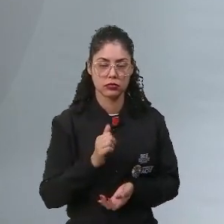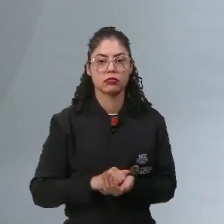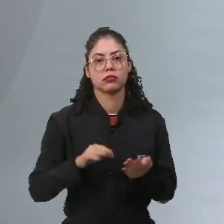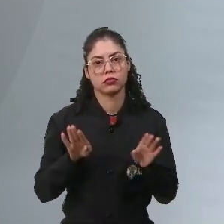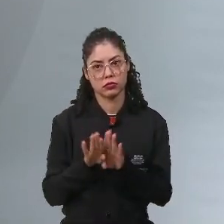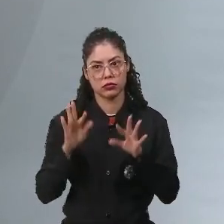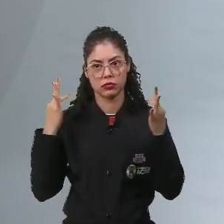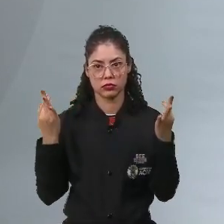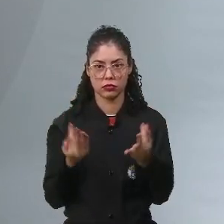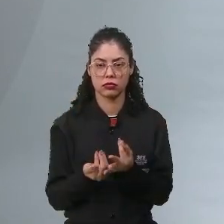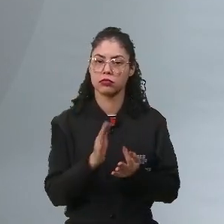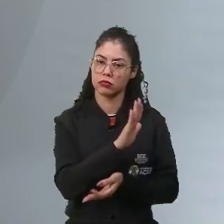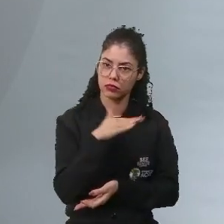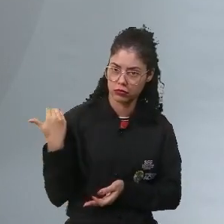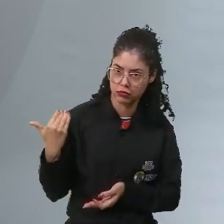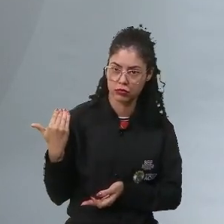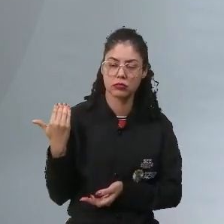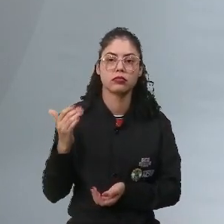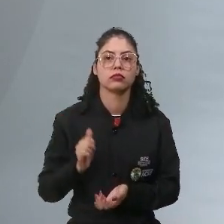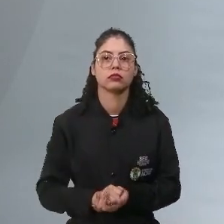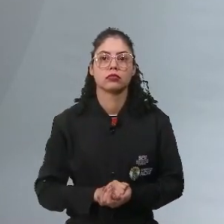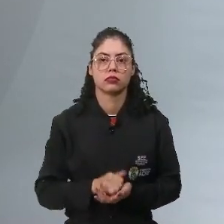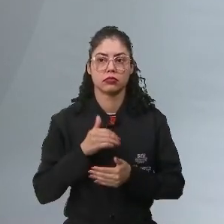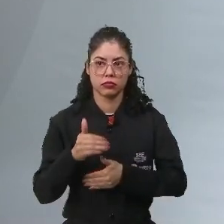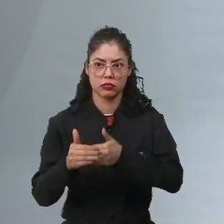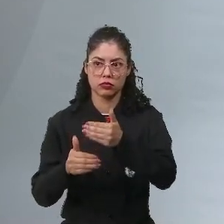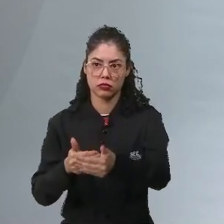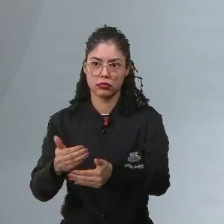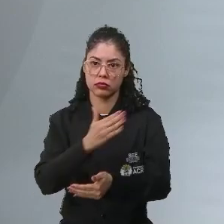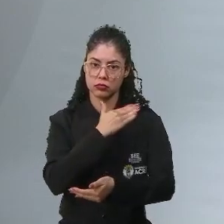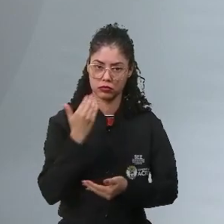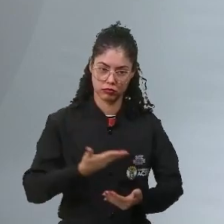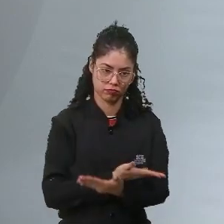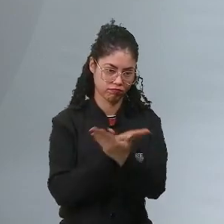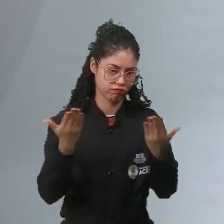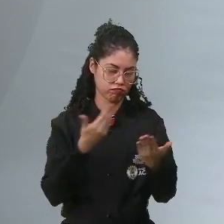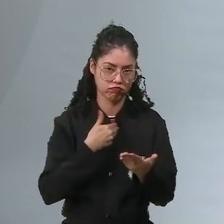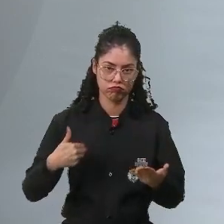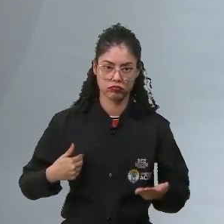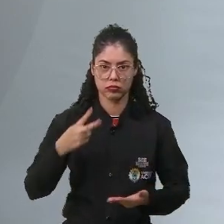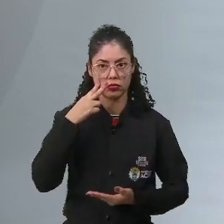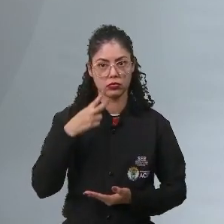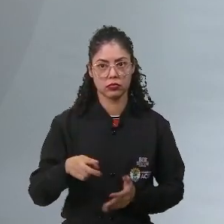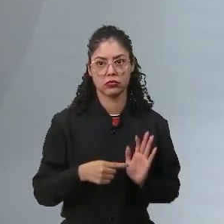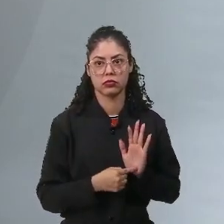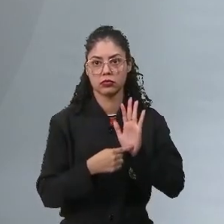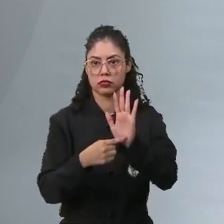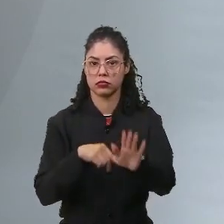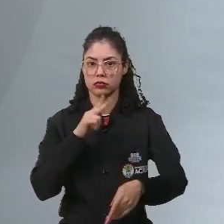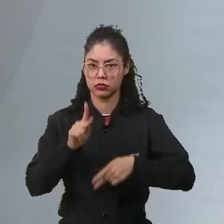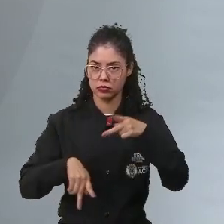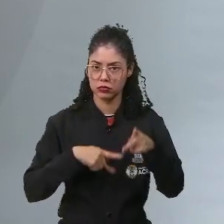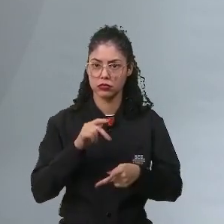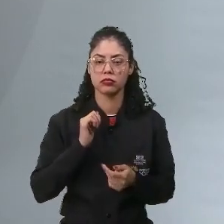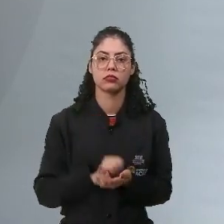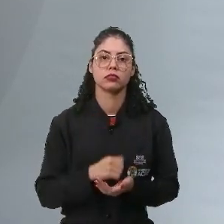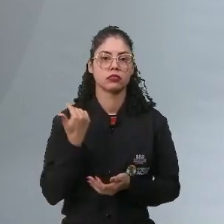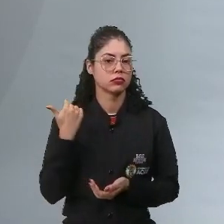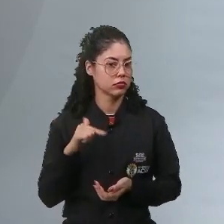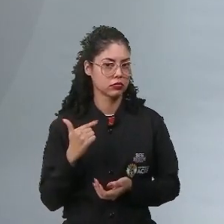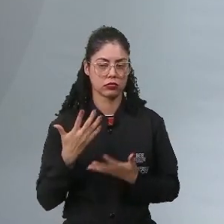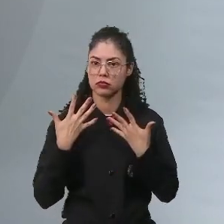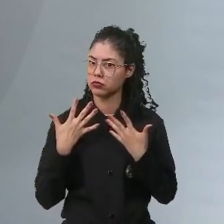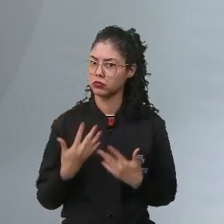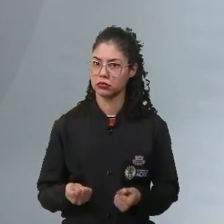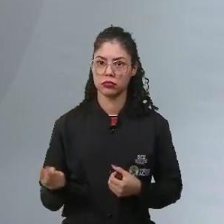foi guilhotinada. Eles foram, passaram por esse processo de execução pública, como uma forma de mostrar para a população que eles não iam mais